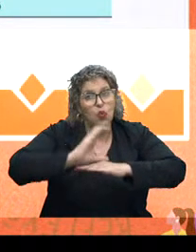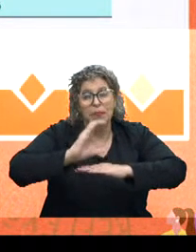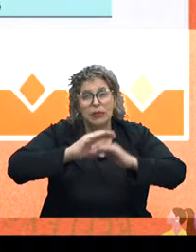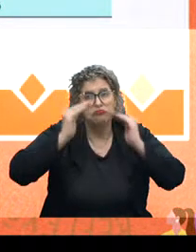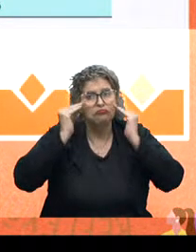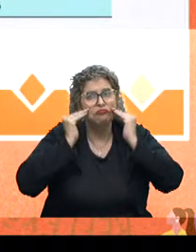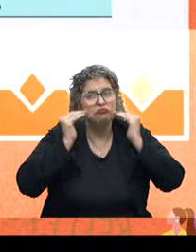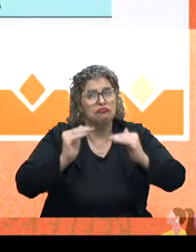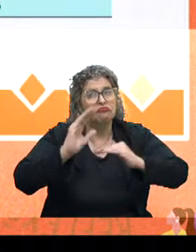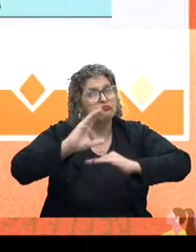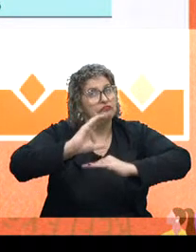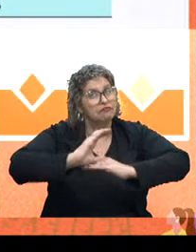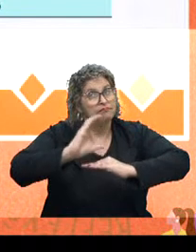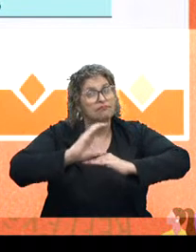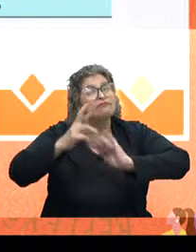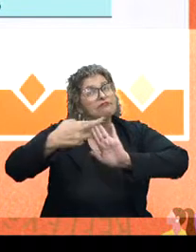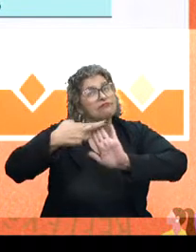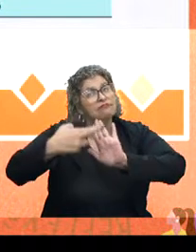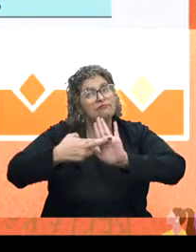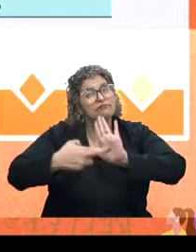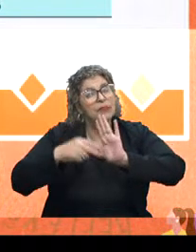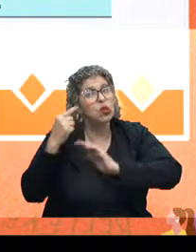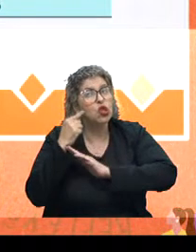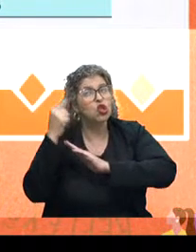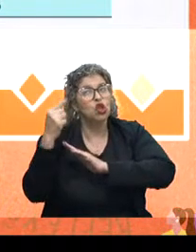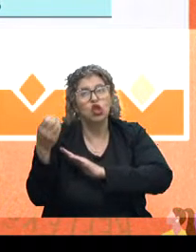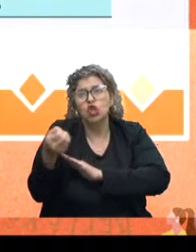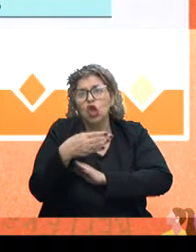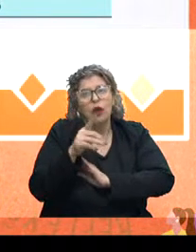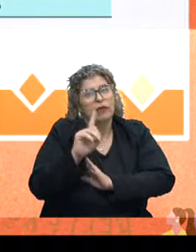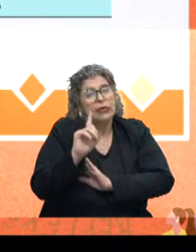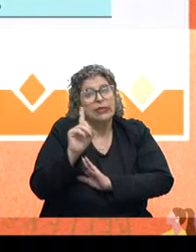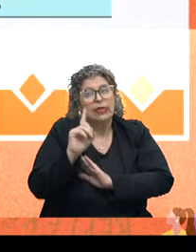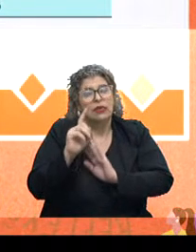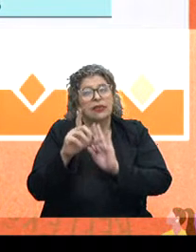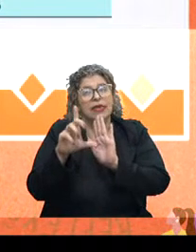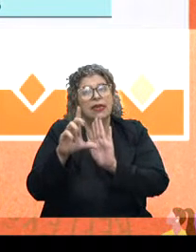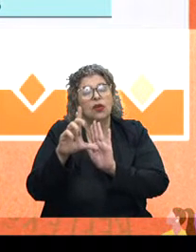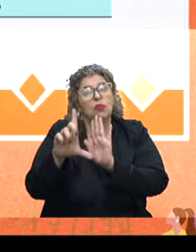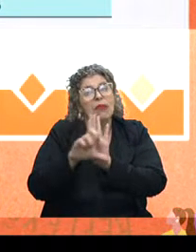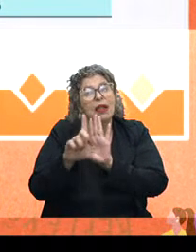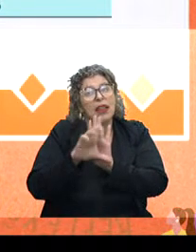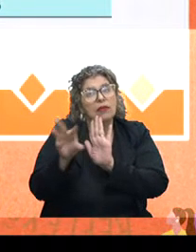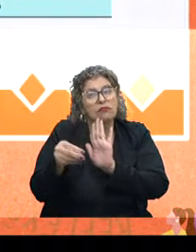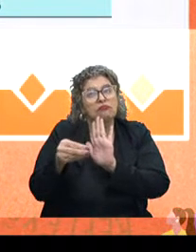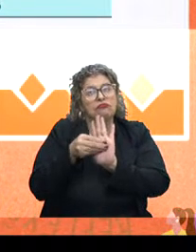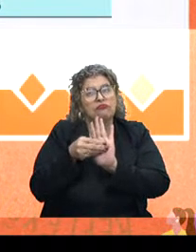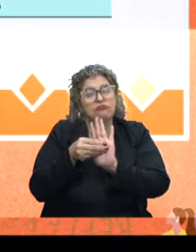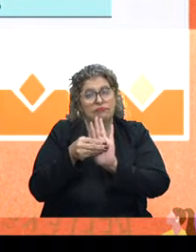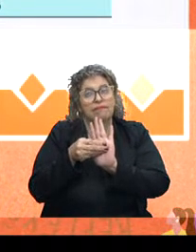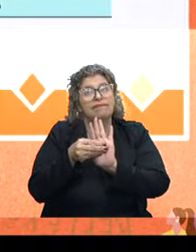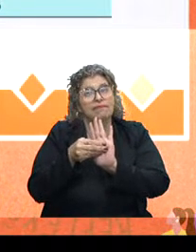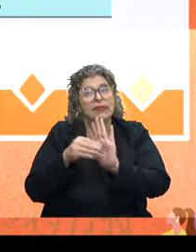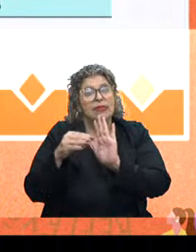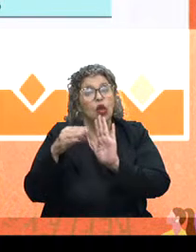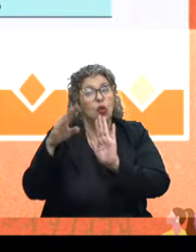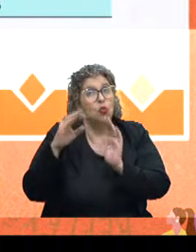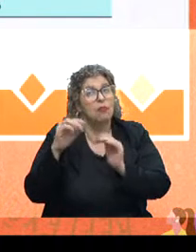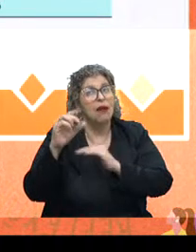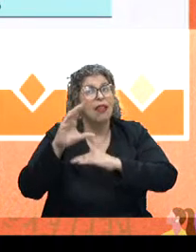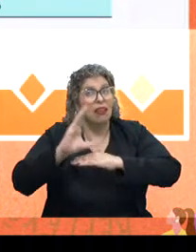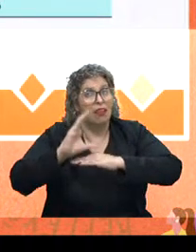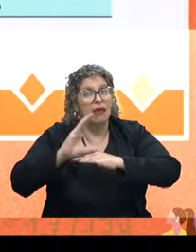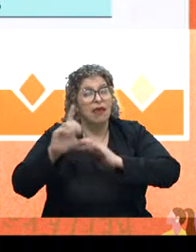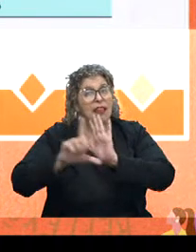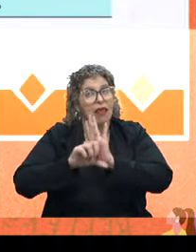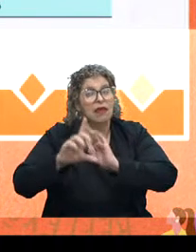a Constituição, regra constitucional, não é uma regra nova, tem uma lei complementar de 1996, que regulamenta o assunto,